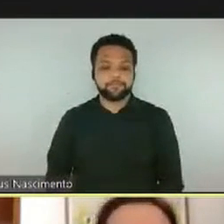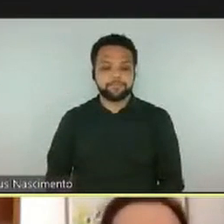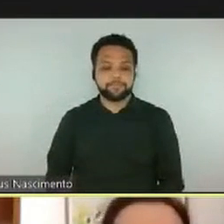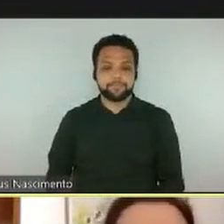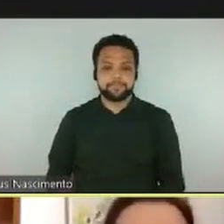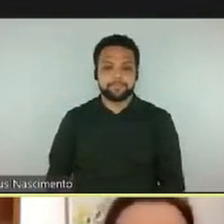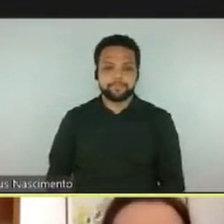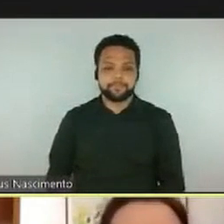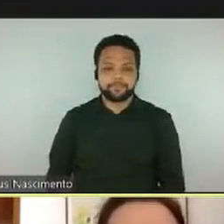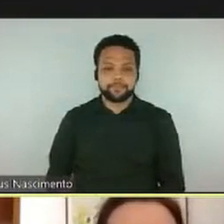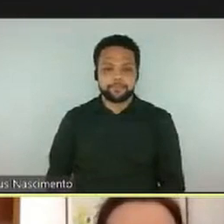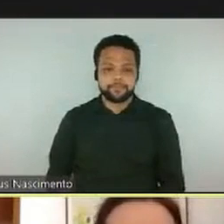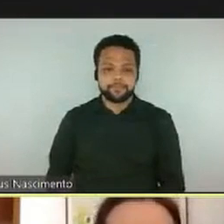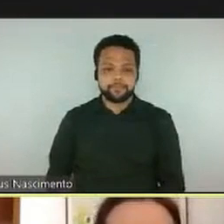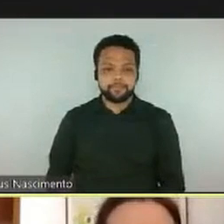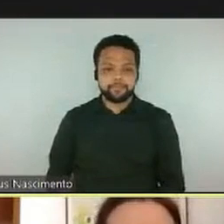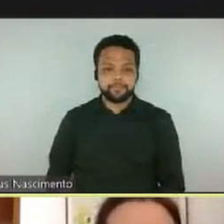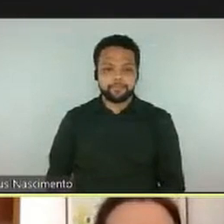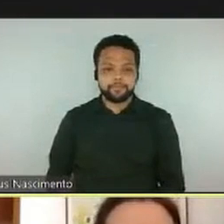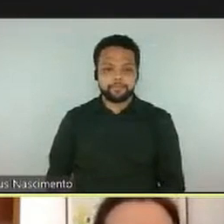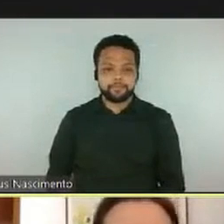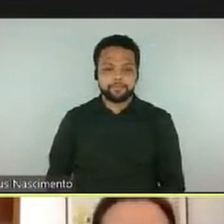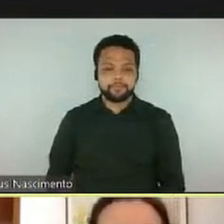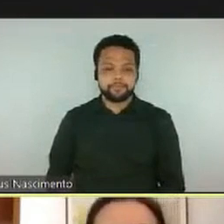Opa, vou por aqui nos...